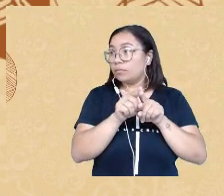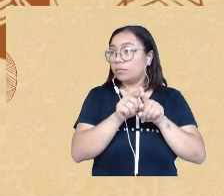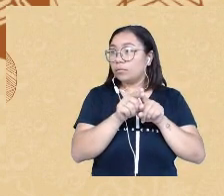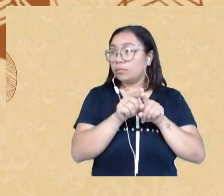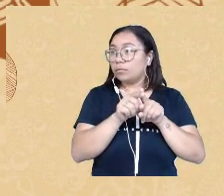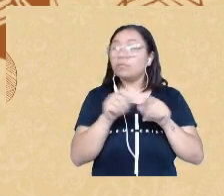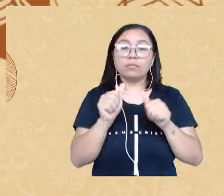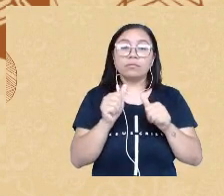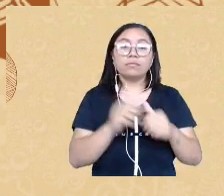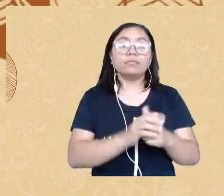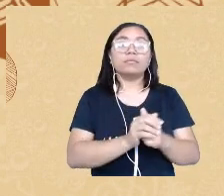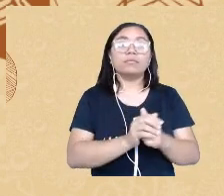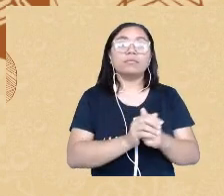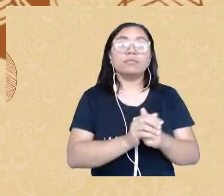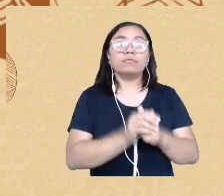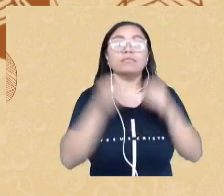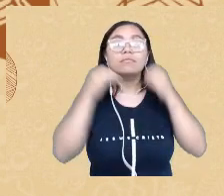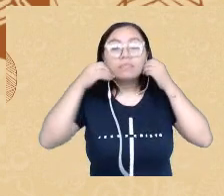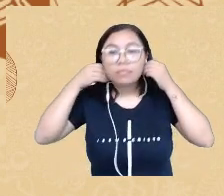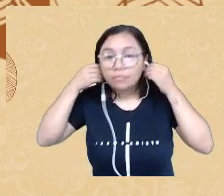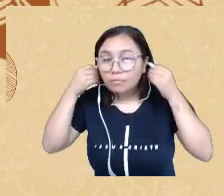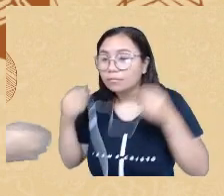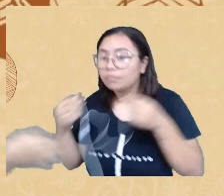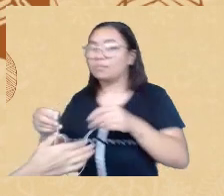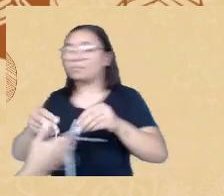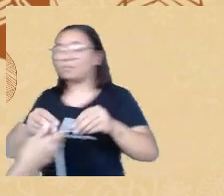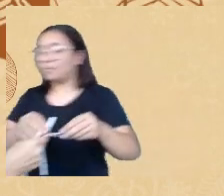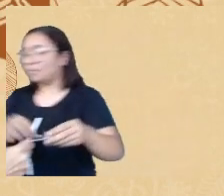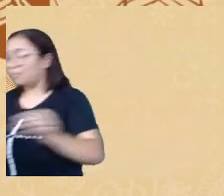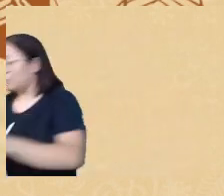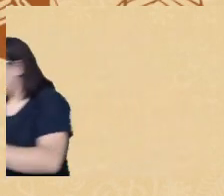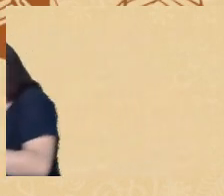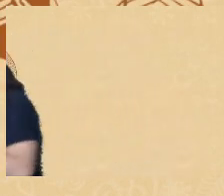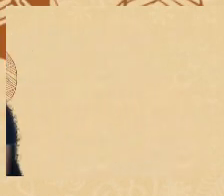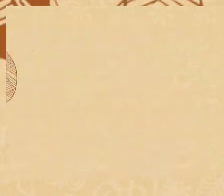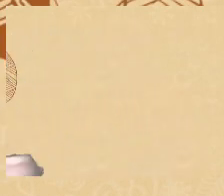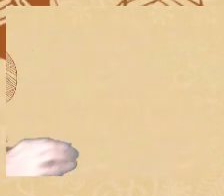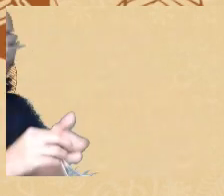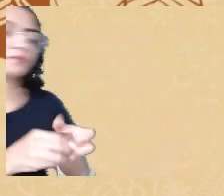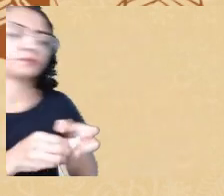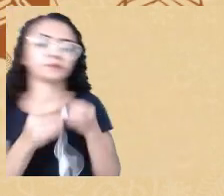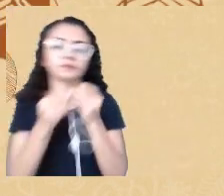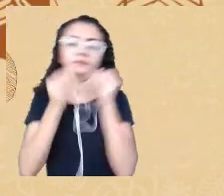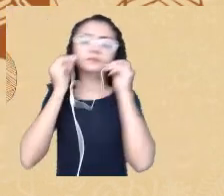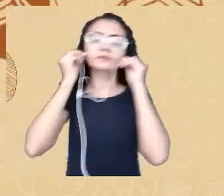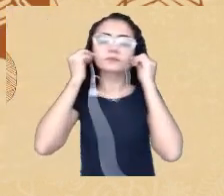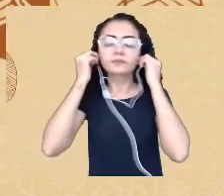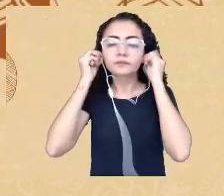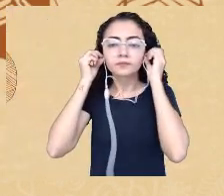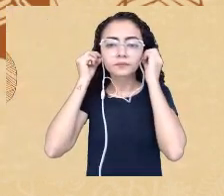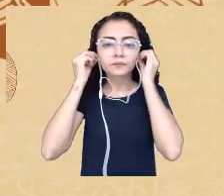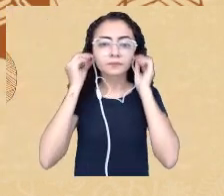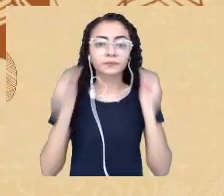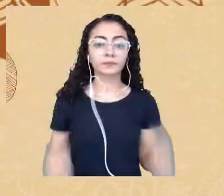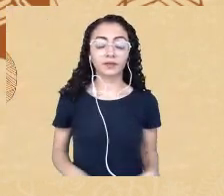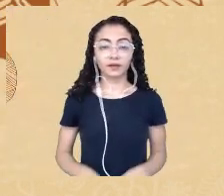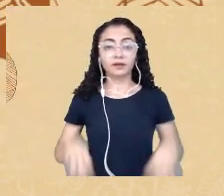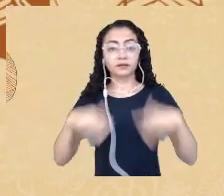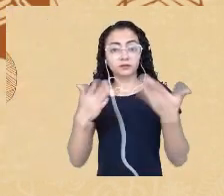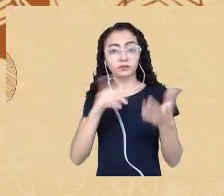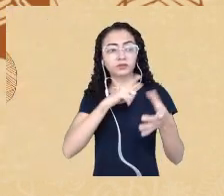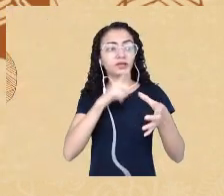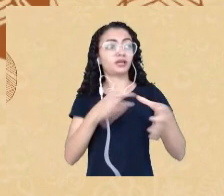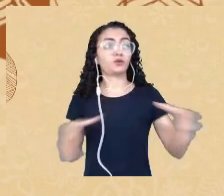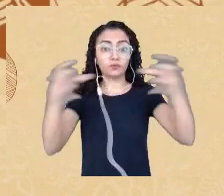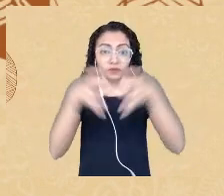há apresentada determinada palavra com maior frequência mas também aparecem ramificações que são as palavras